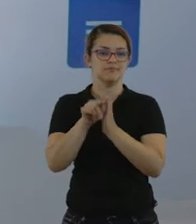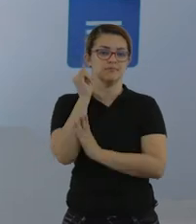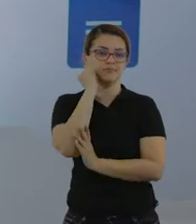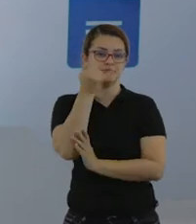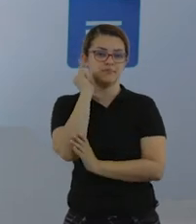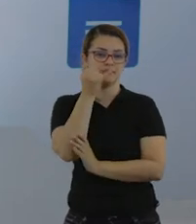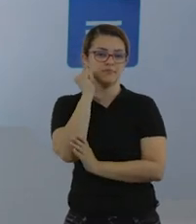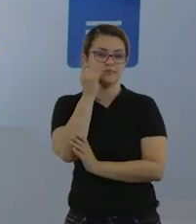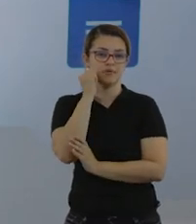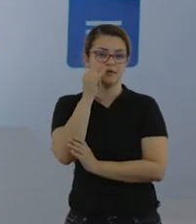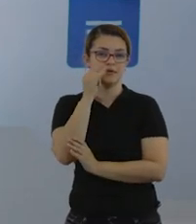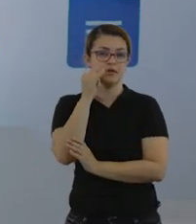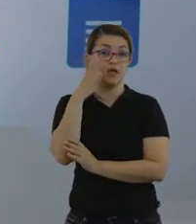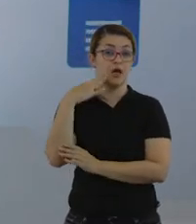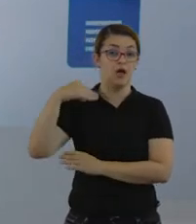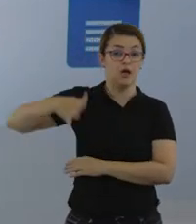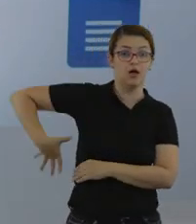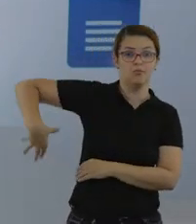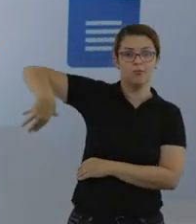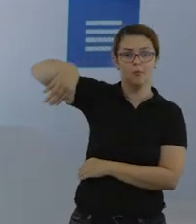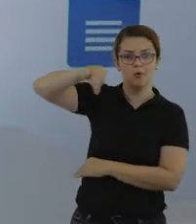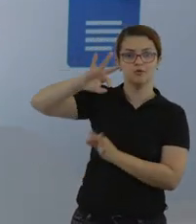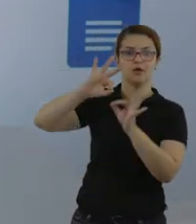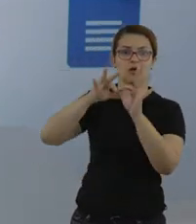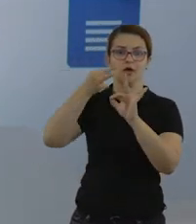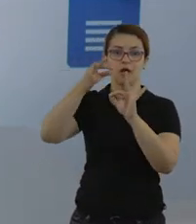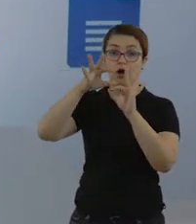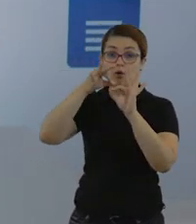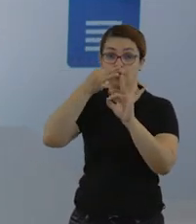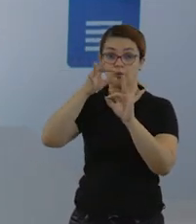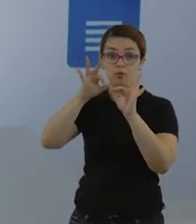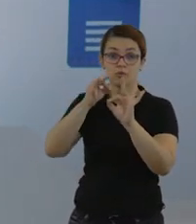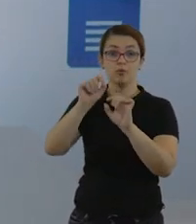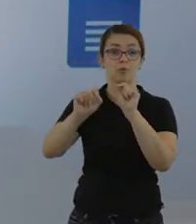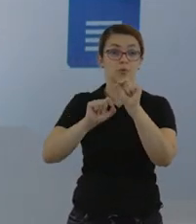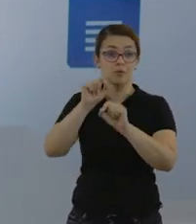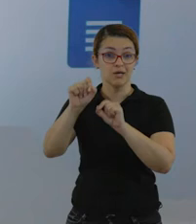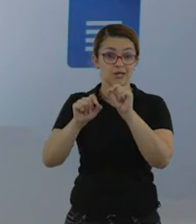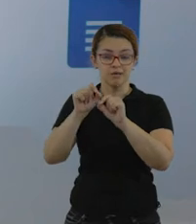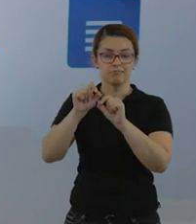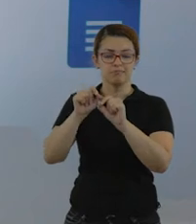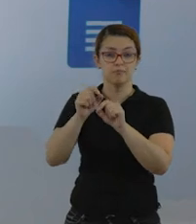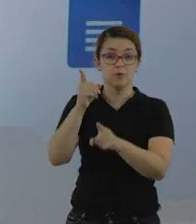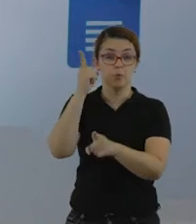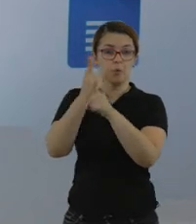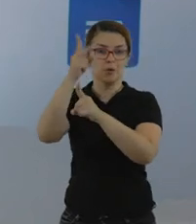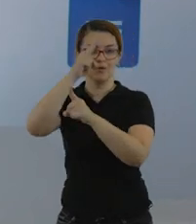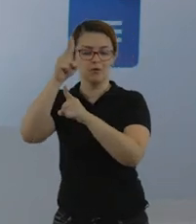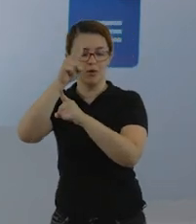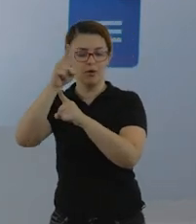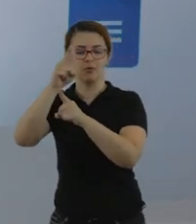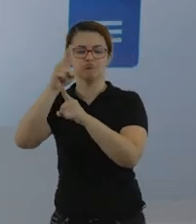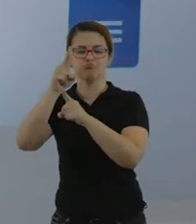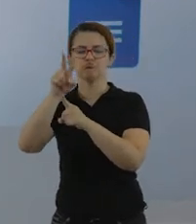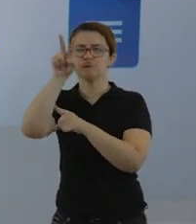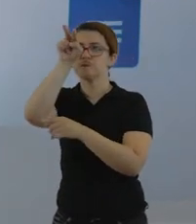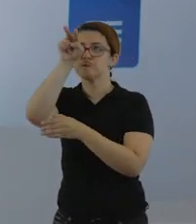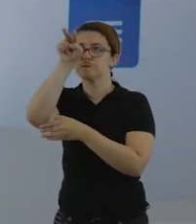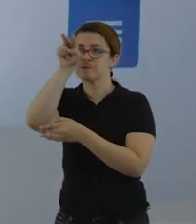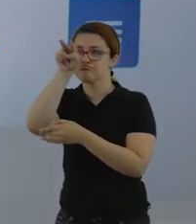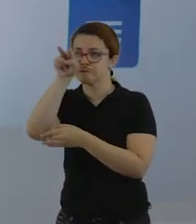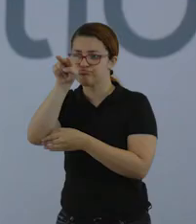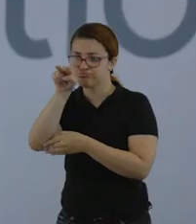fábula A Raposa e as Uvas. E, a partir desta, realizar a leitura da fábula.